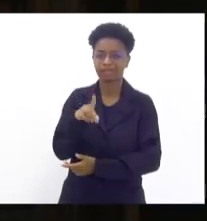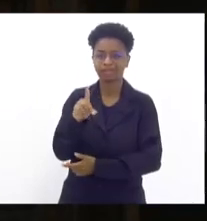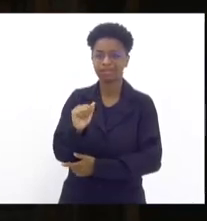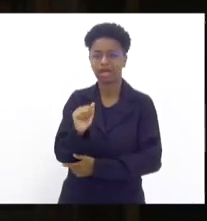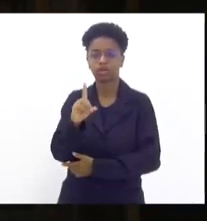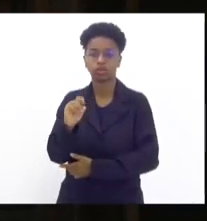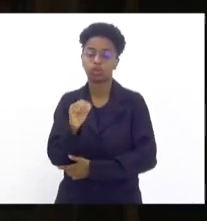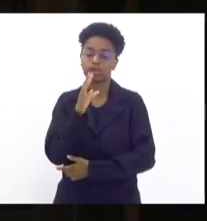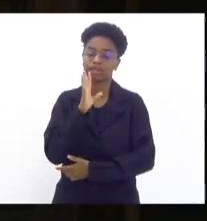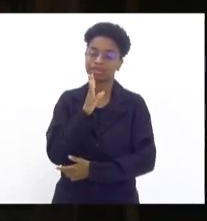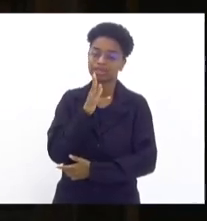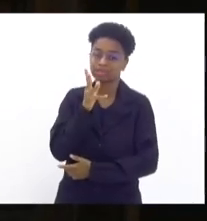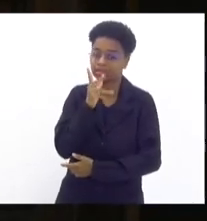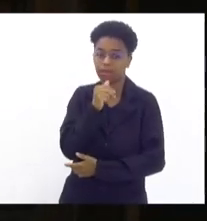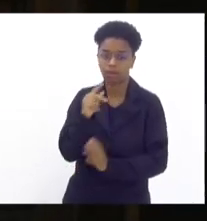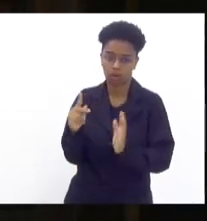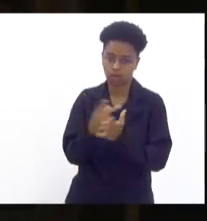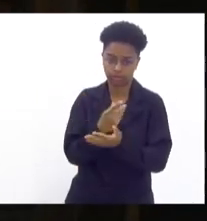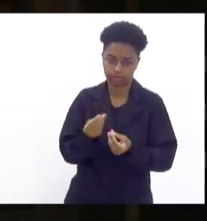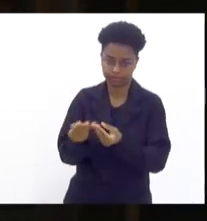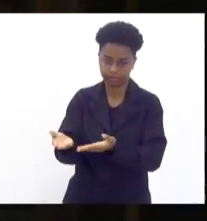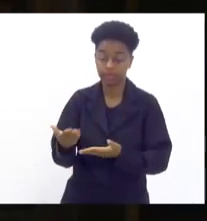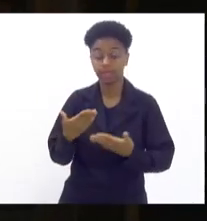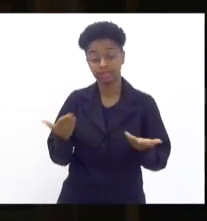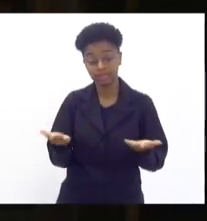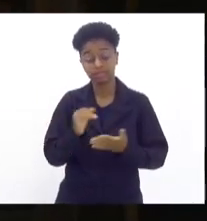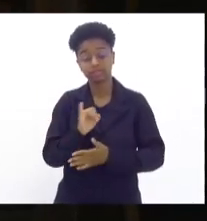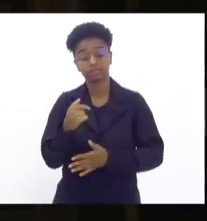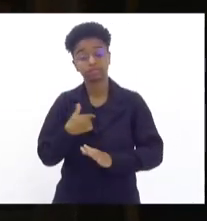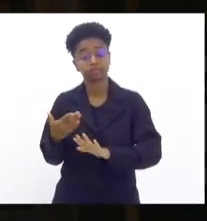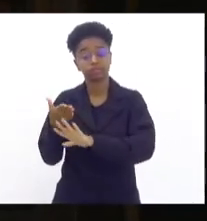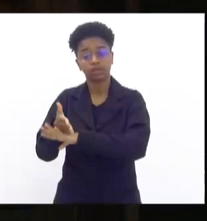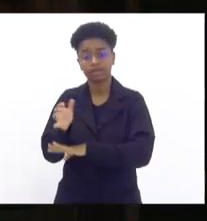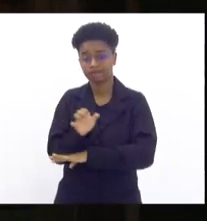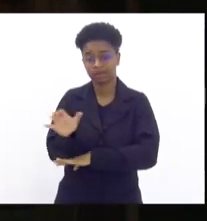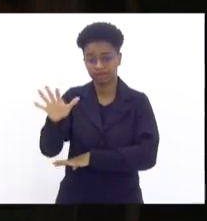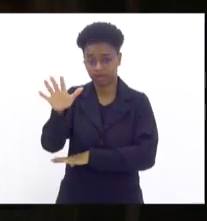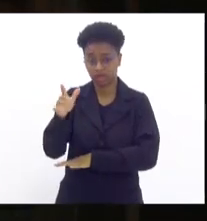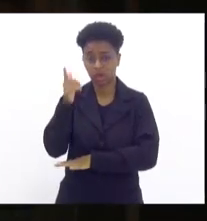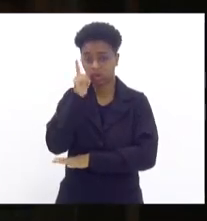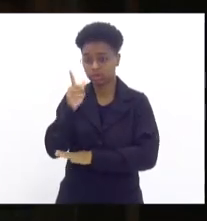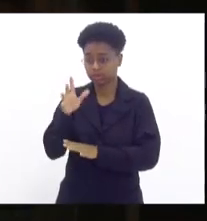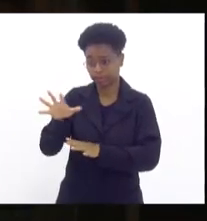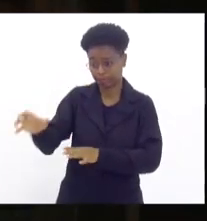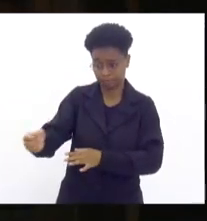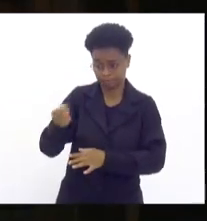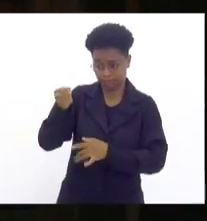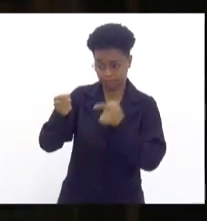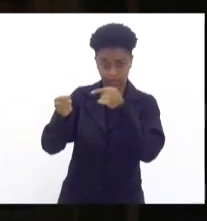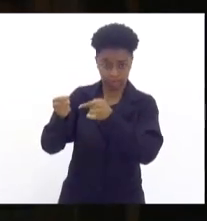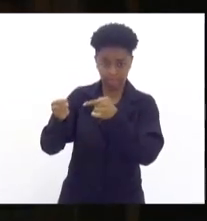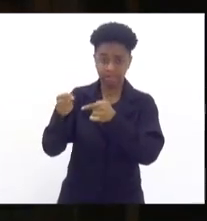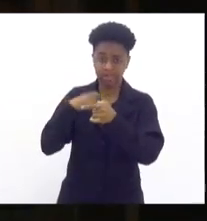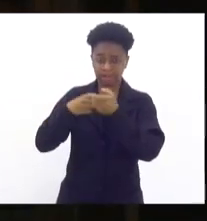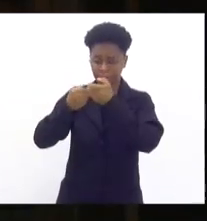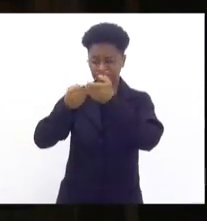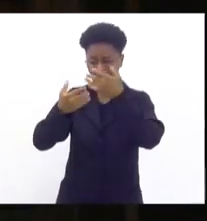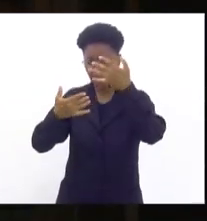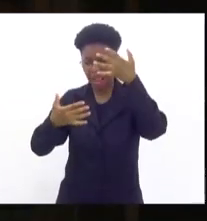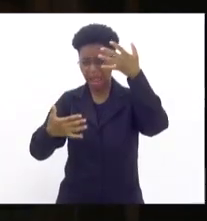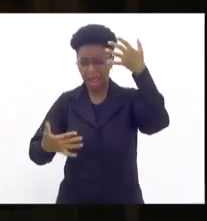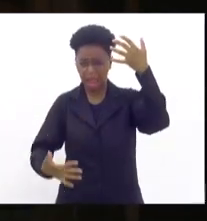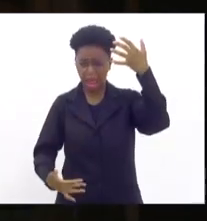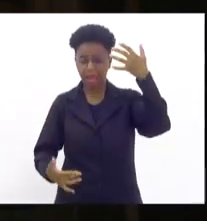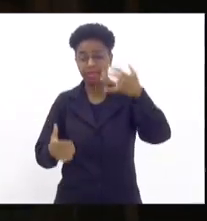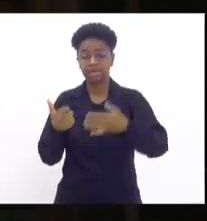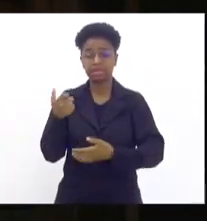Então quando eu faço uma operação em uma comunidade, pode perguntar ao policial da ponta, ele vai sarquear, vai ver aquele indivíduo com pedigree gigantesco, com 15